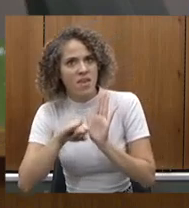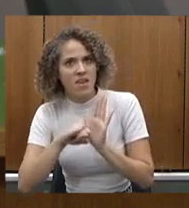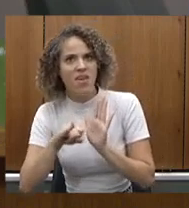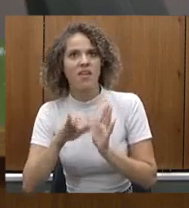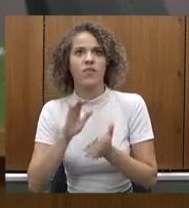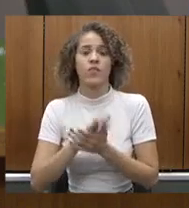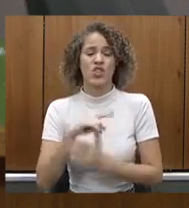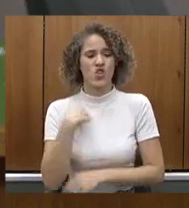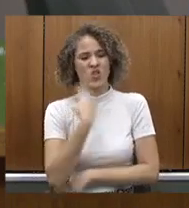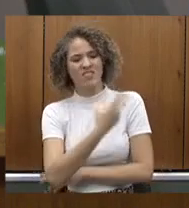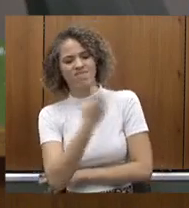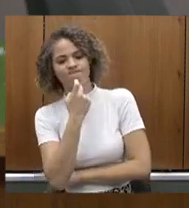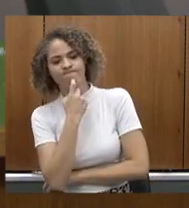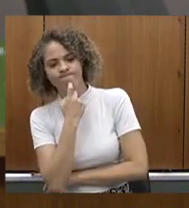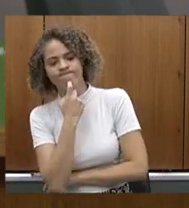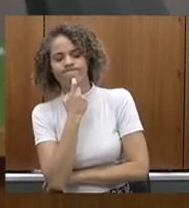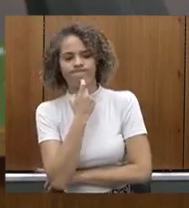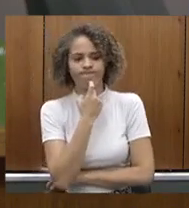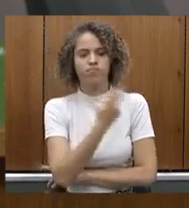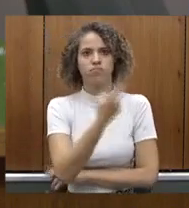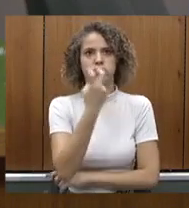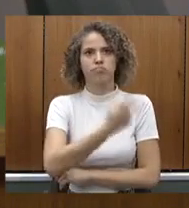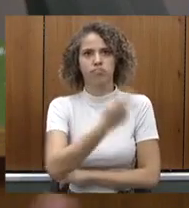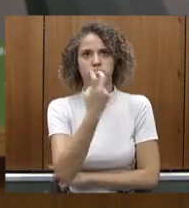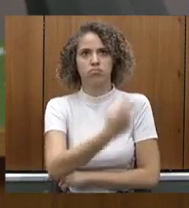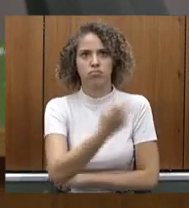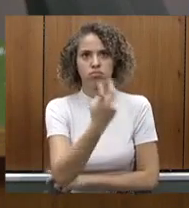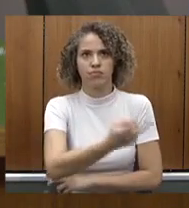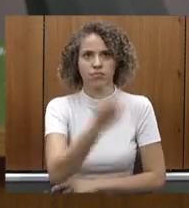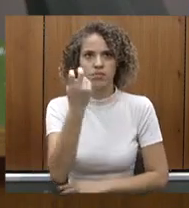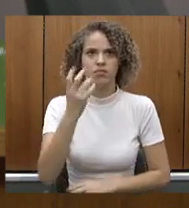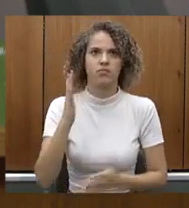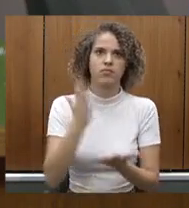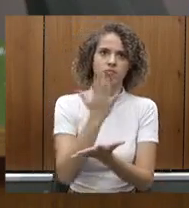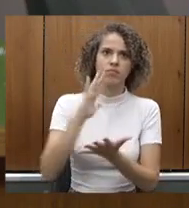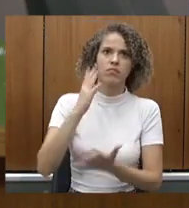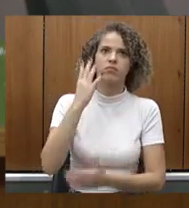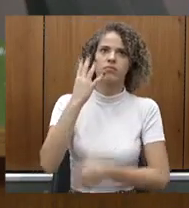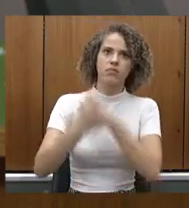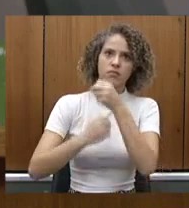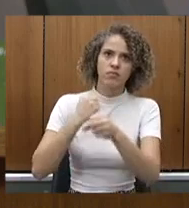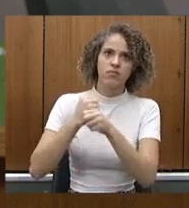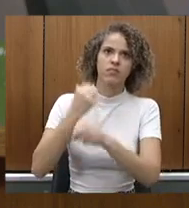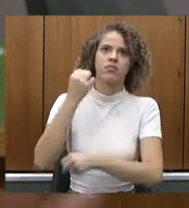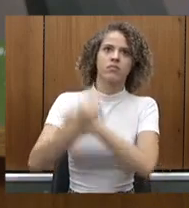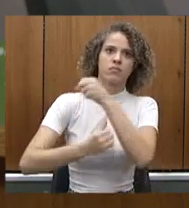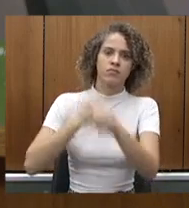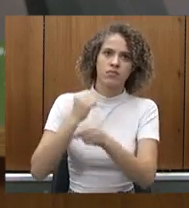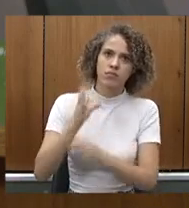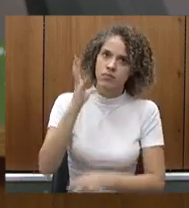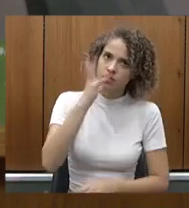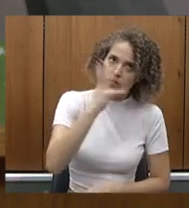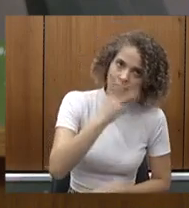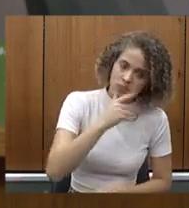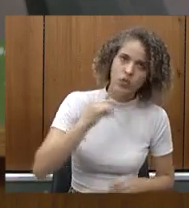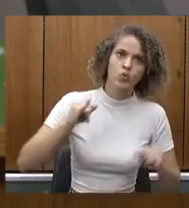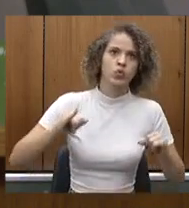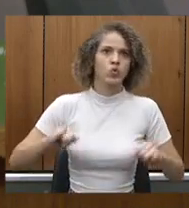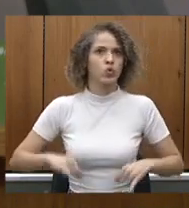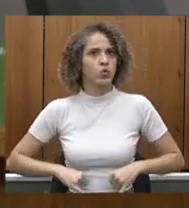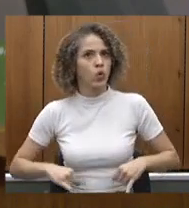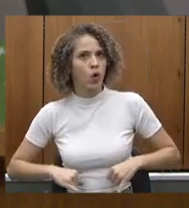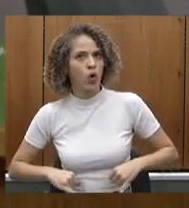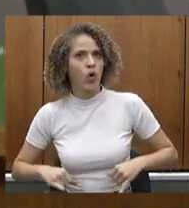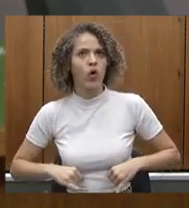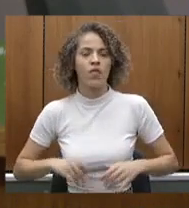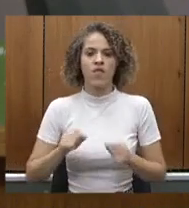forma, nós estamos atacando cirurgias que demoram quatro, cinco, seis anos para serem feitas, pessoas que ficam sofrendo, aguardando